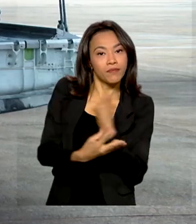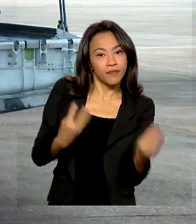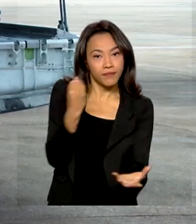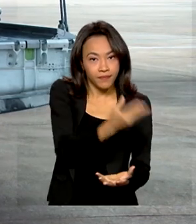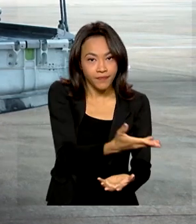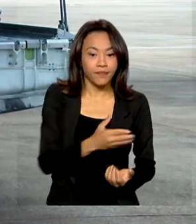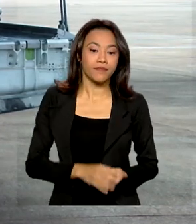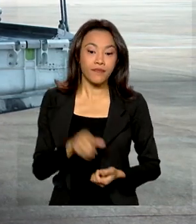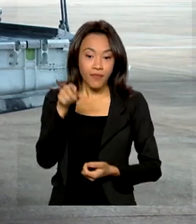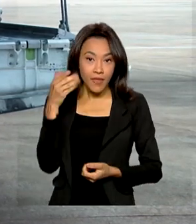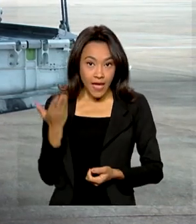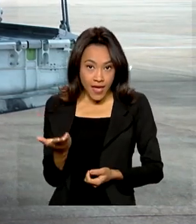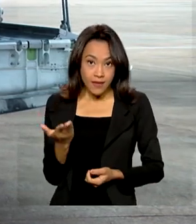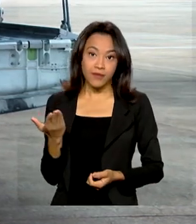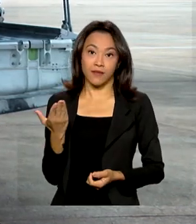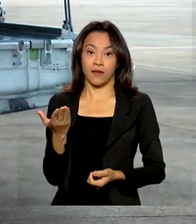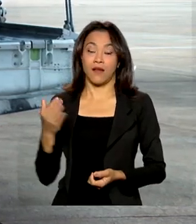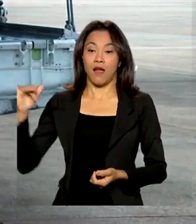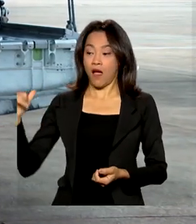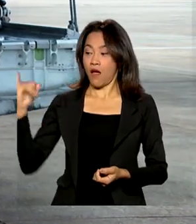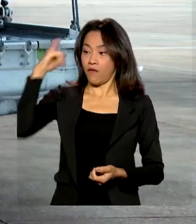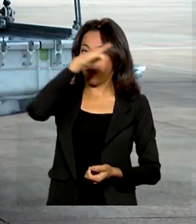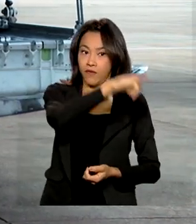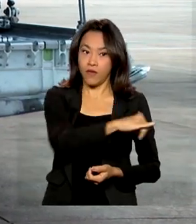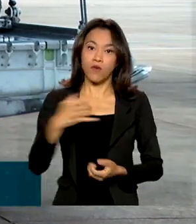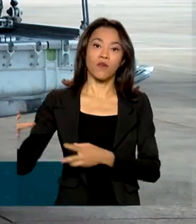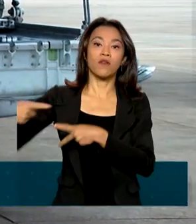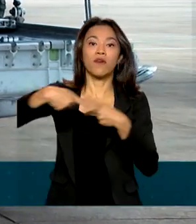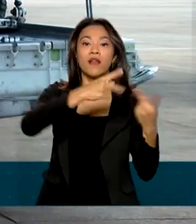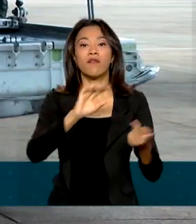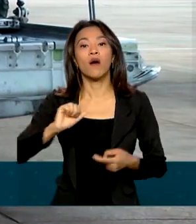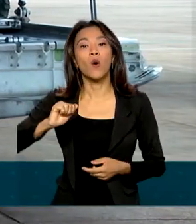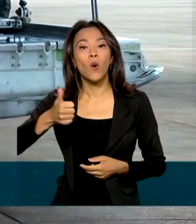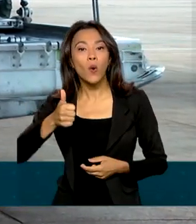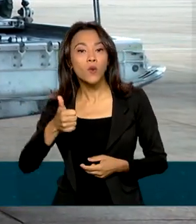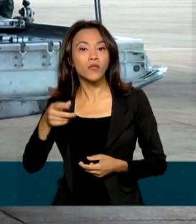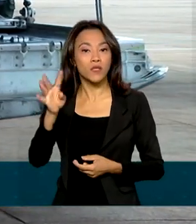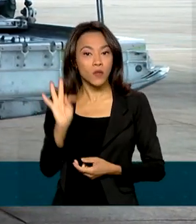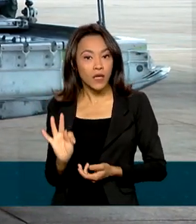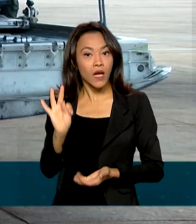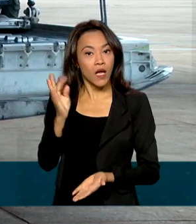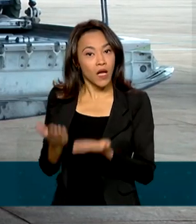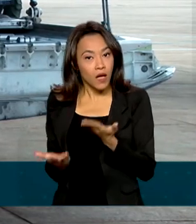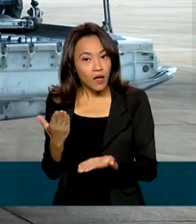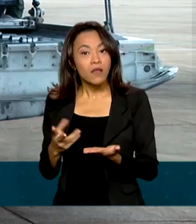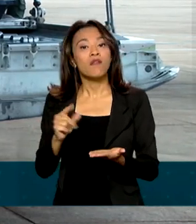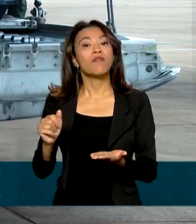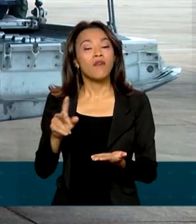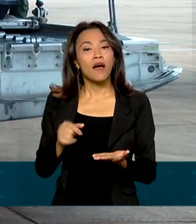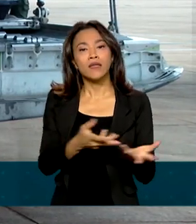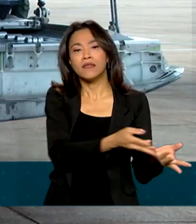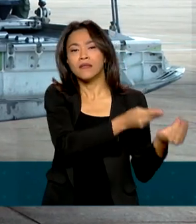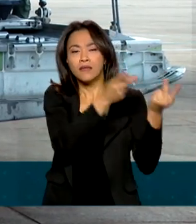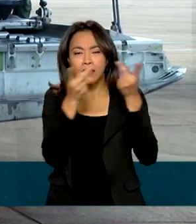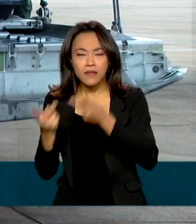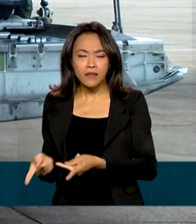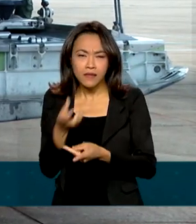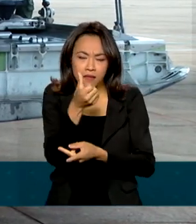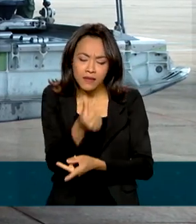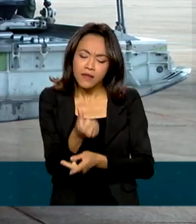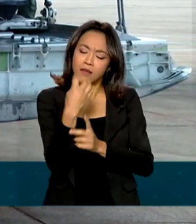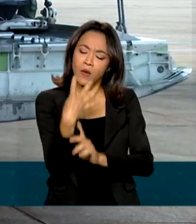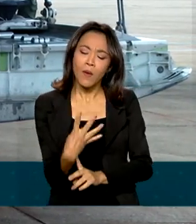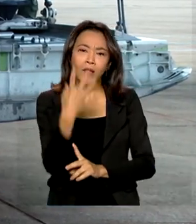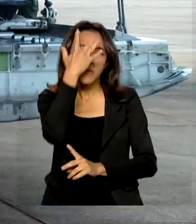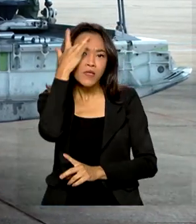Esse mesmo avião, que vai levar mais de 11 toneladas de ajuda humanitária para a Ucrânia, vai trazer para o Brasil pelo menos 64 pessoas que